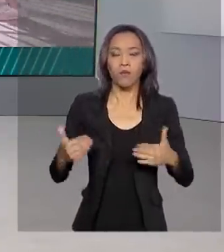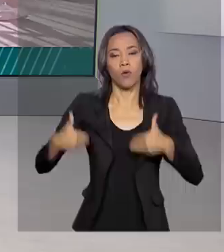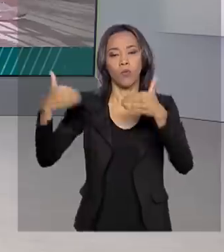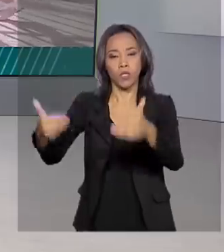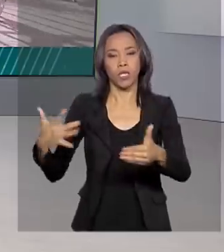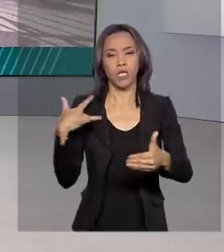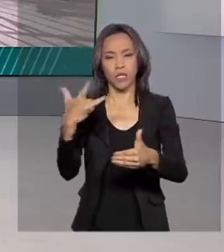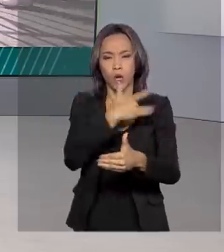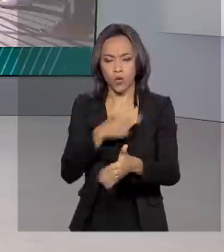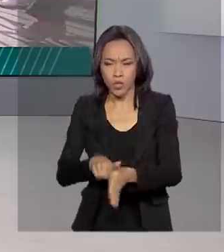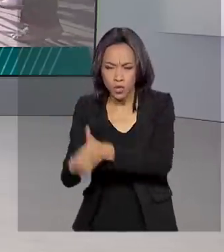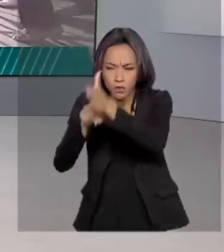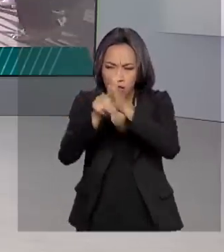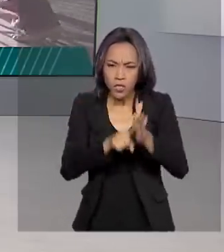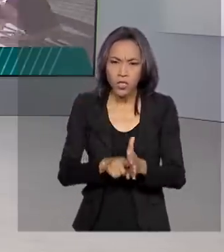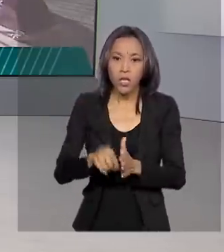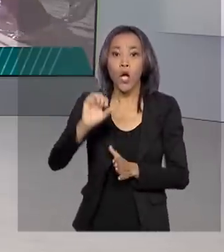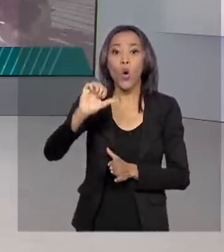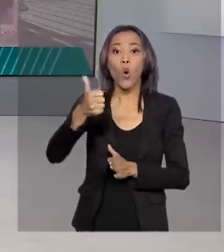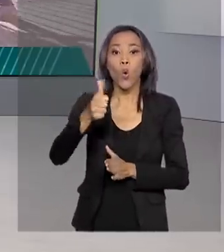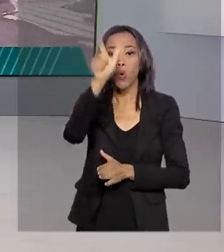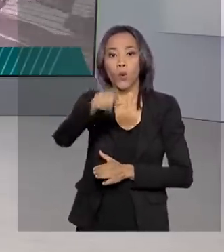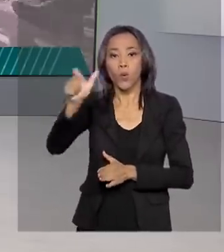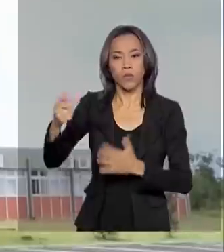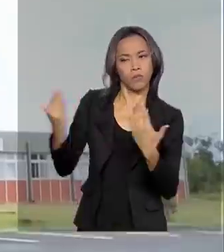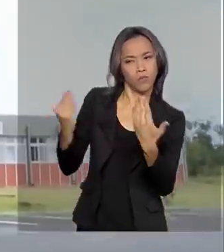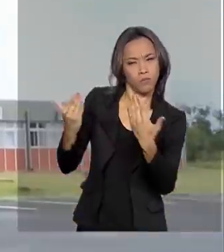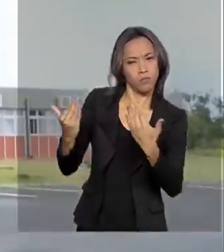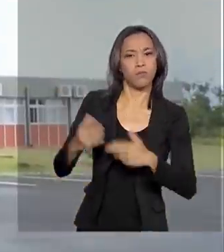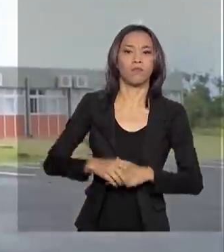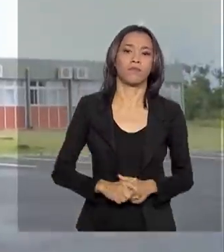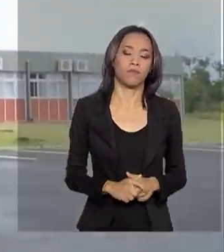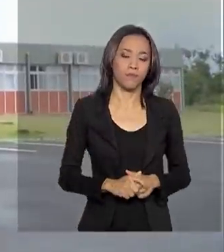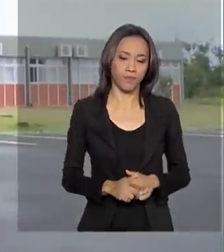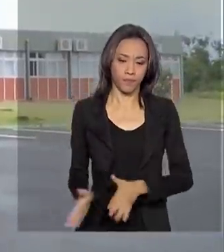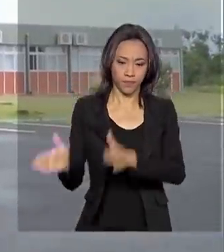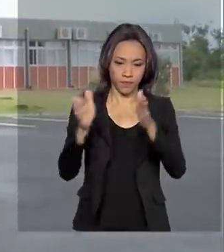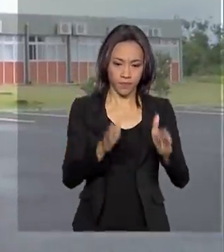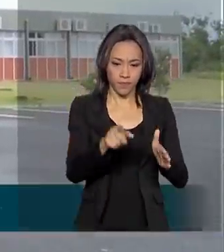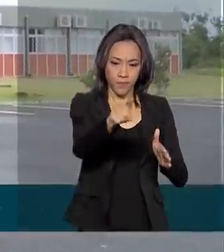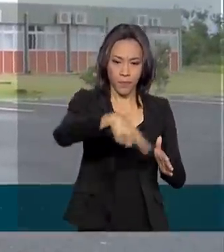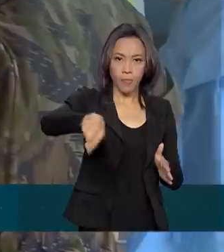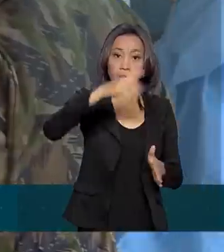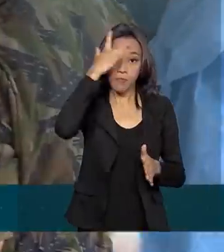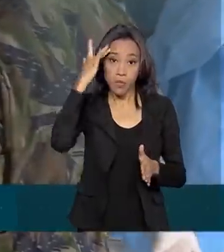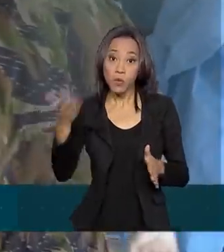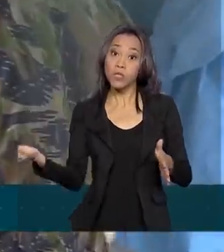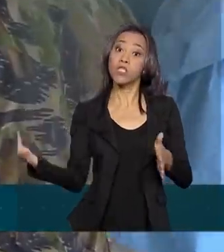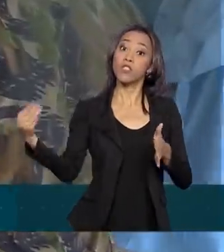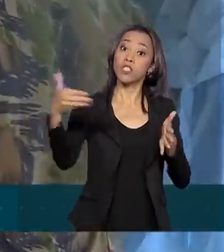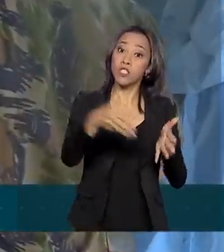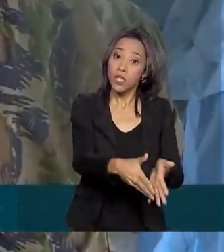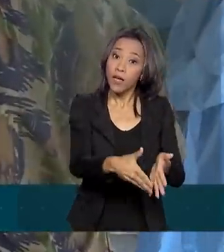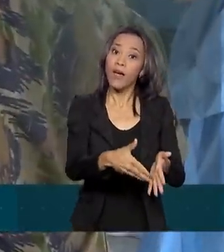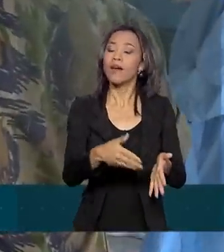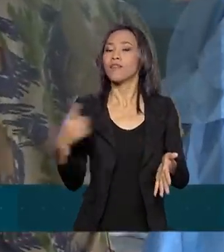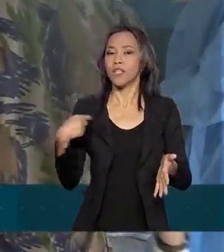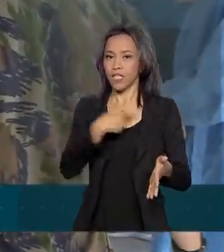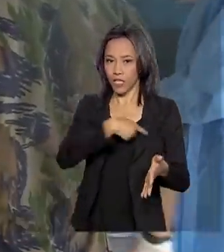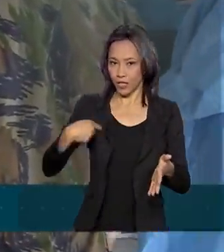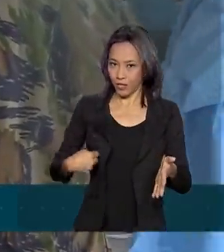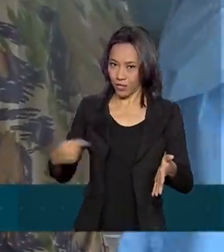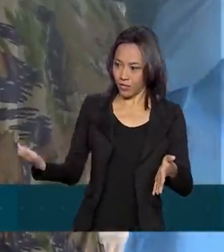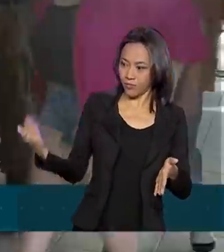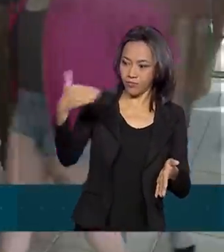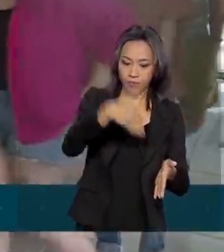investiga 11 casos suspeitos. Os brasileiros que voltaram da China permanecem em isolamento